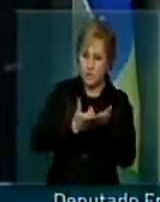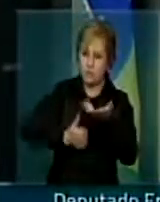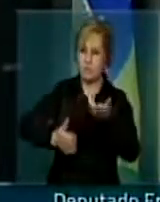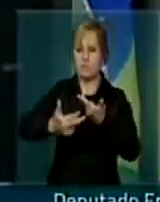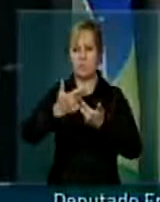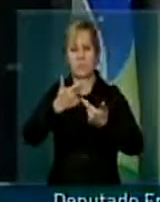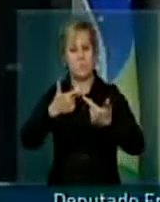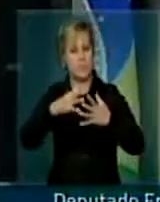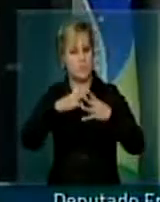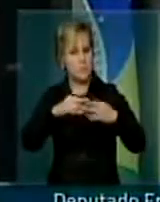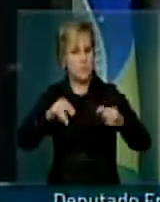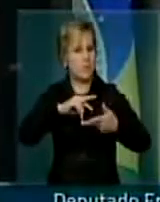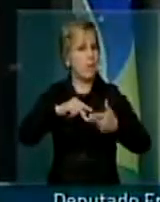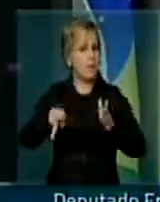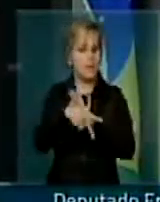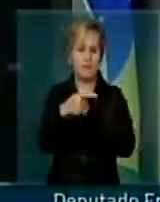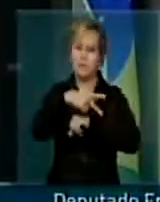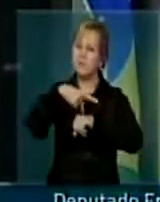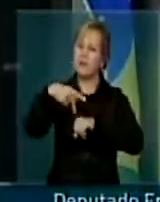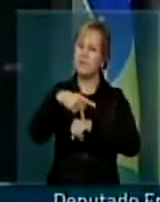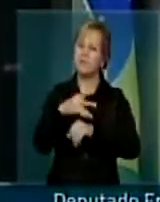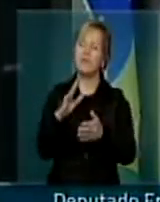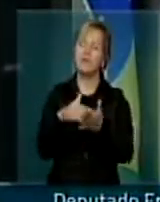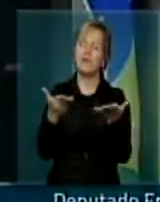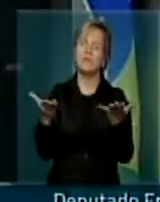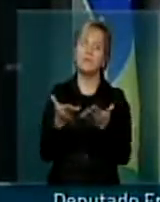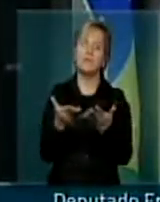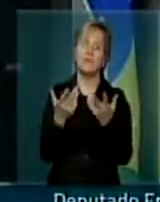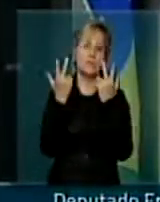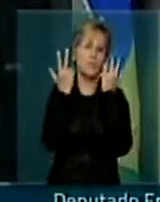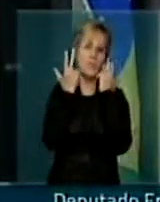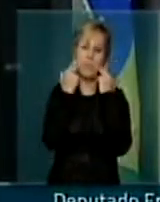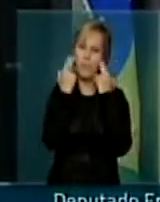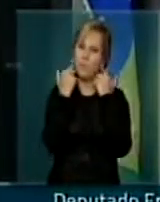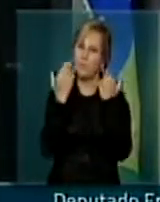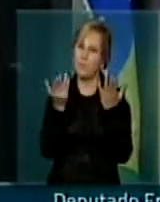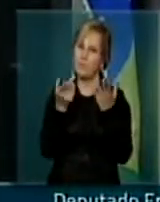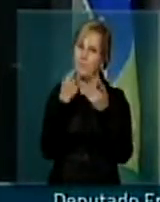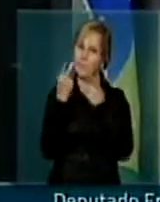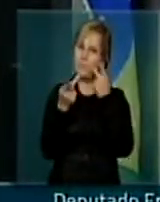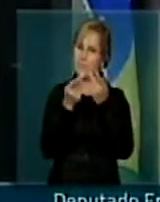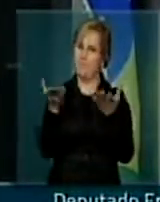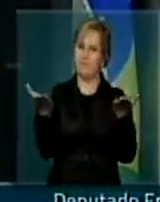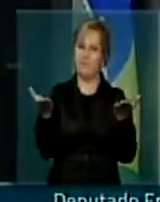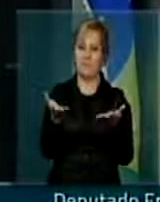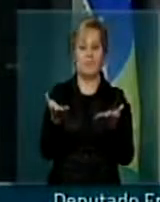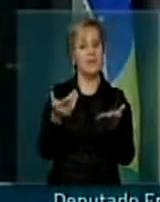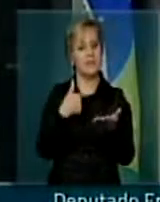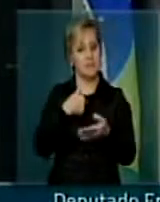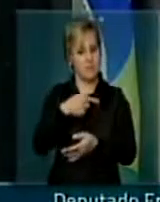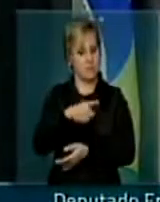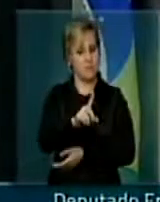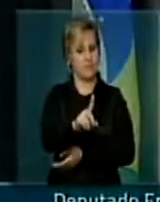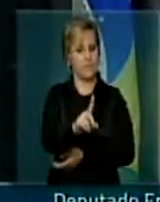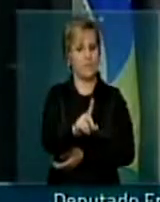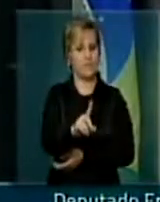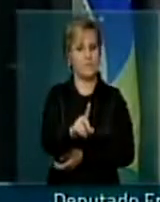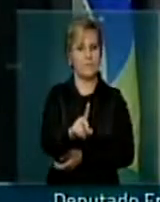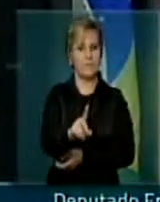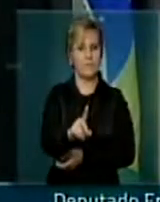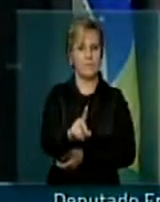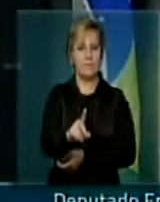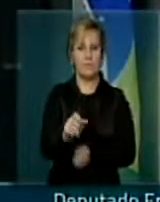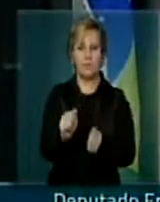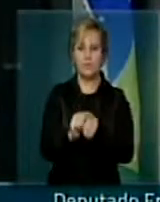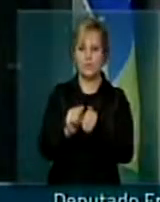muito comum ainda nesse país. E, para falar nisso, estive junto